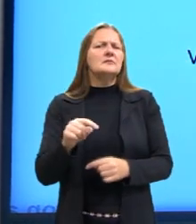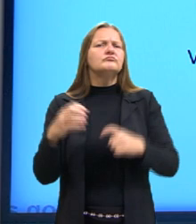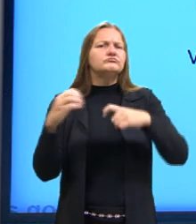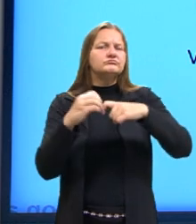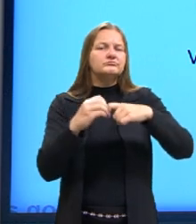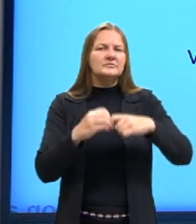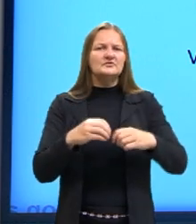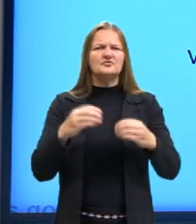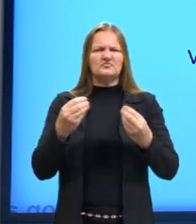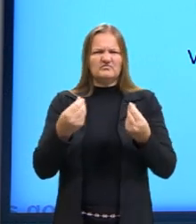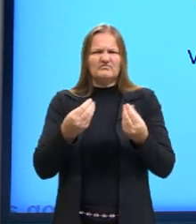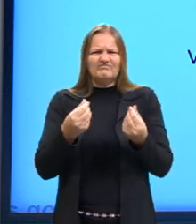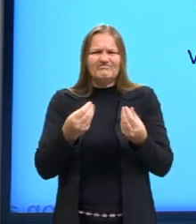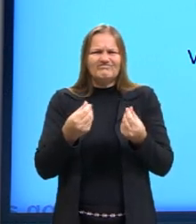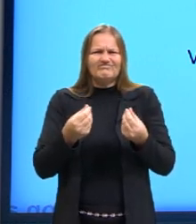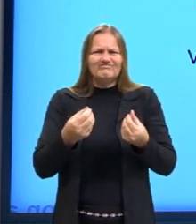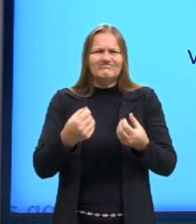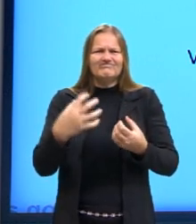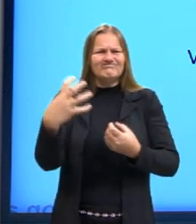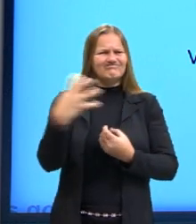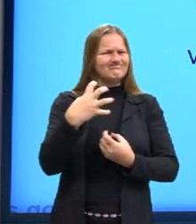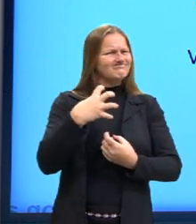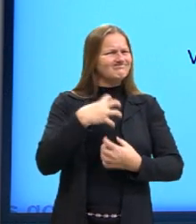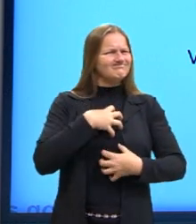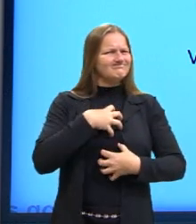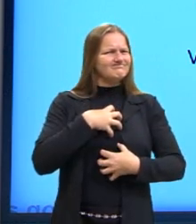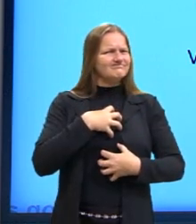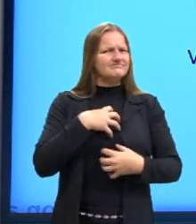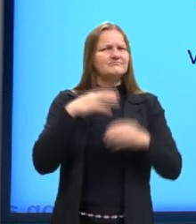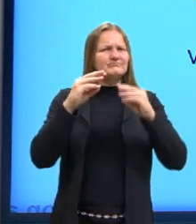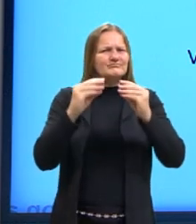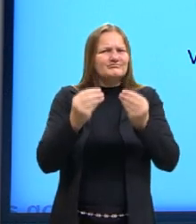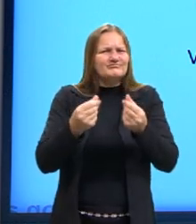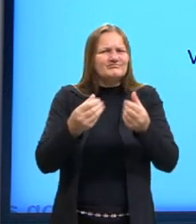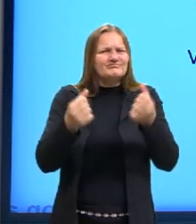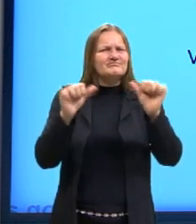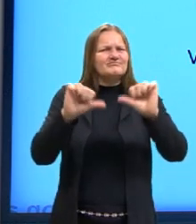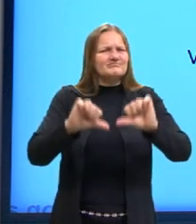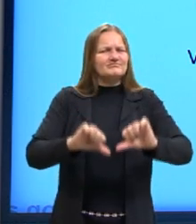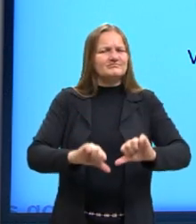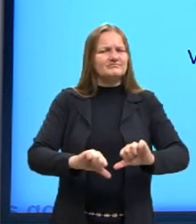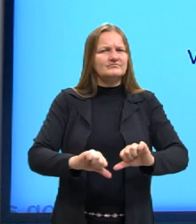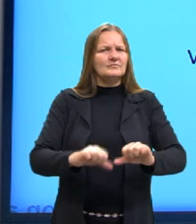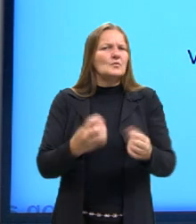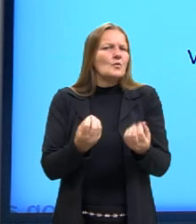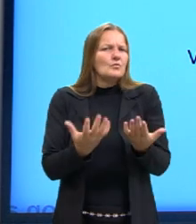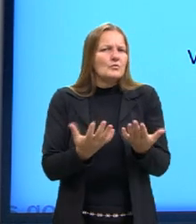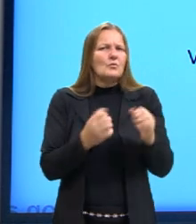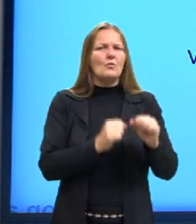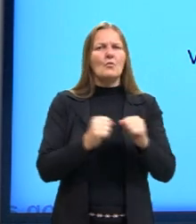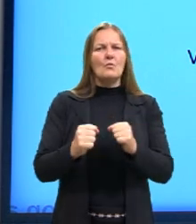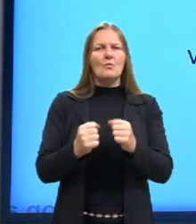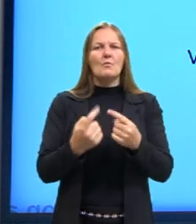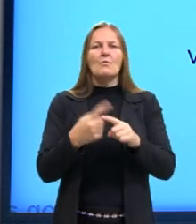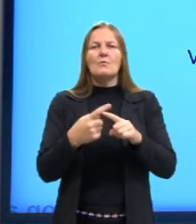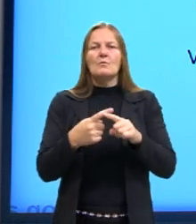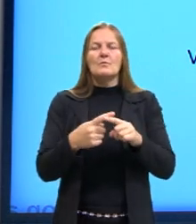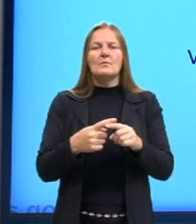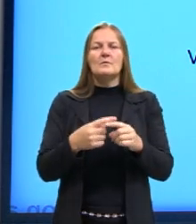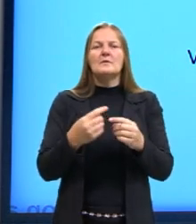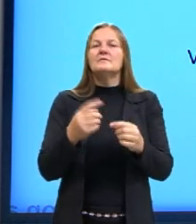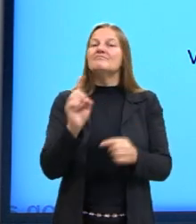prejudiciais para nós, num contexto geral, ou o problema é a concentração? Não, eles não são